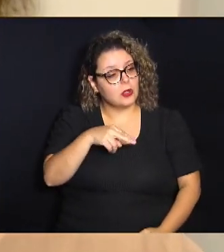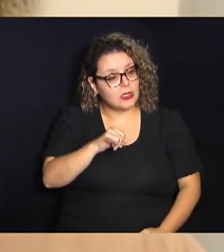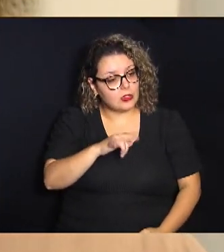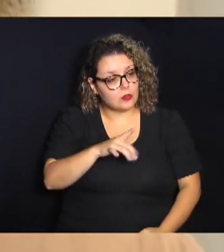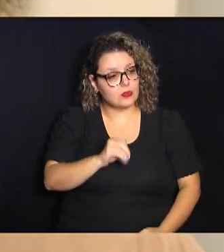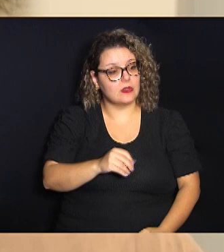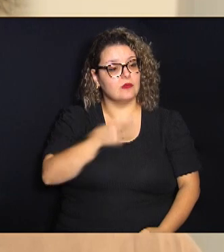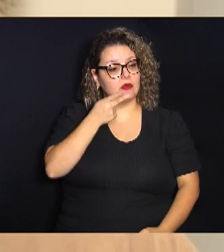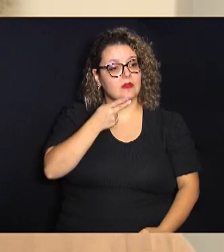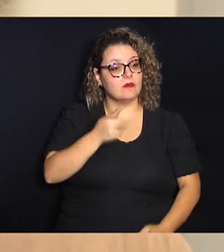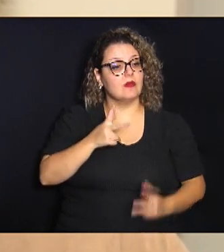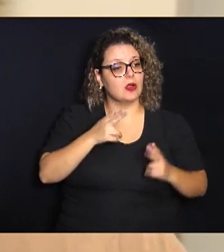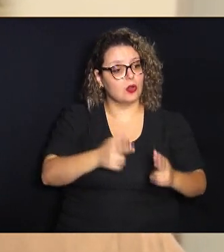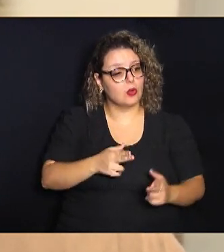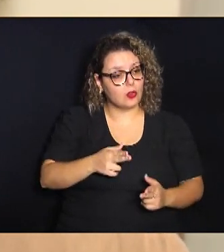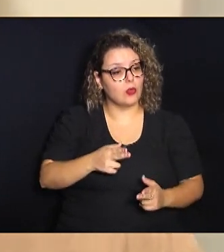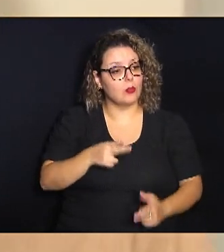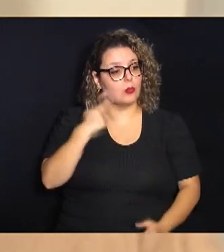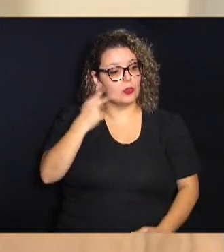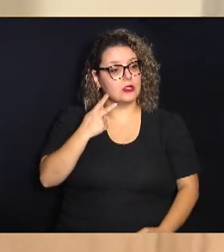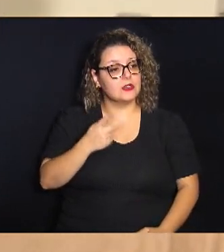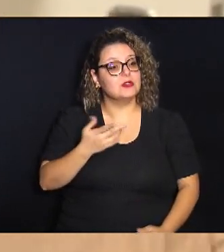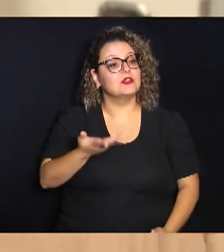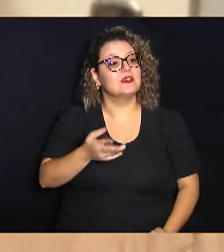eu queria saber da senhora como ele era como esposo.